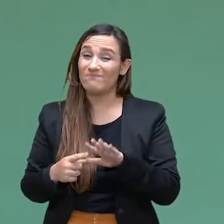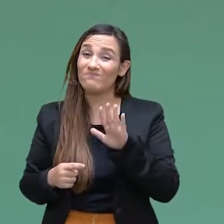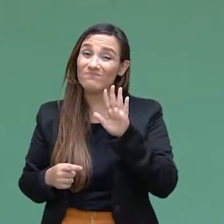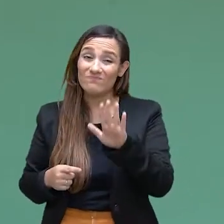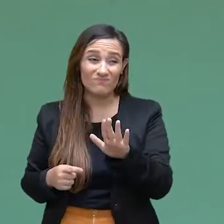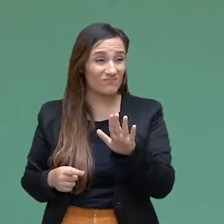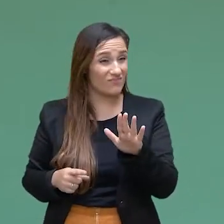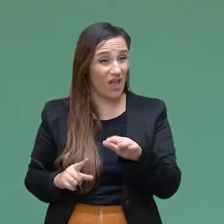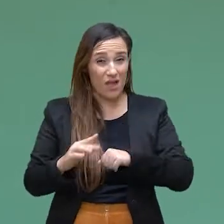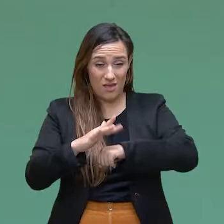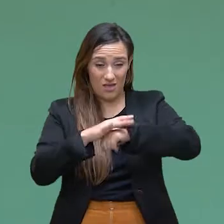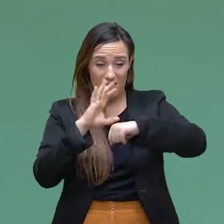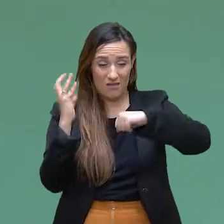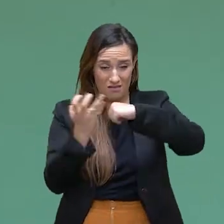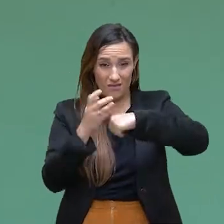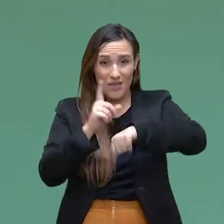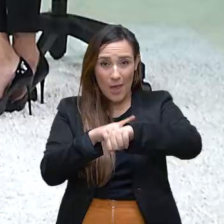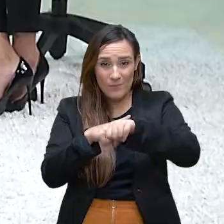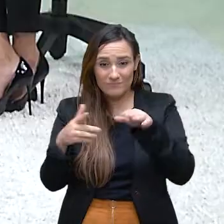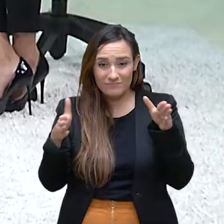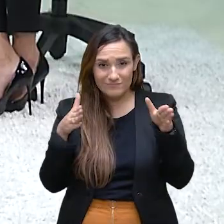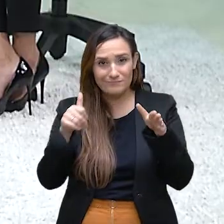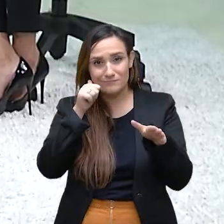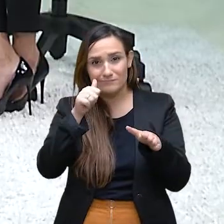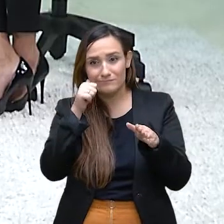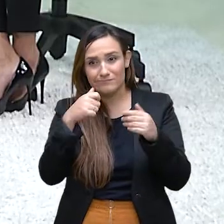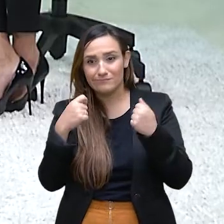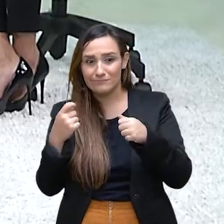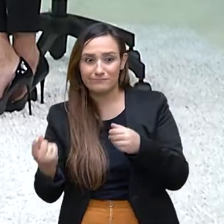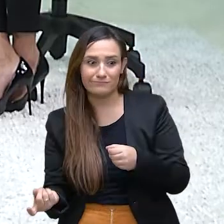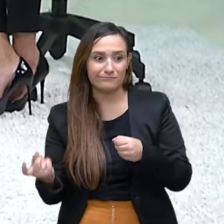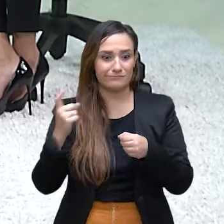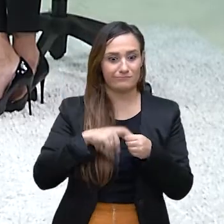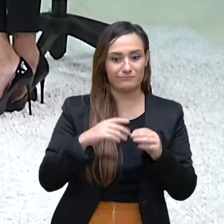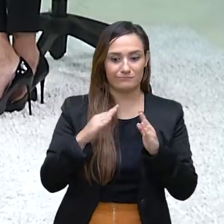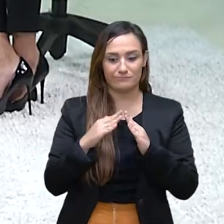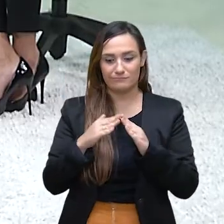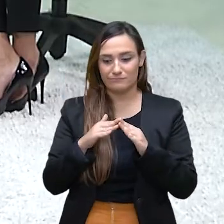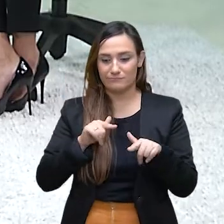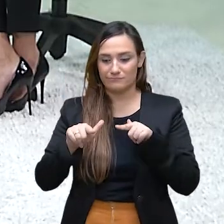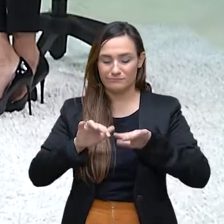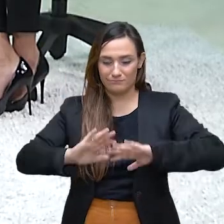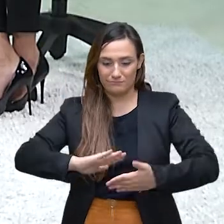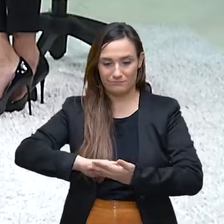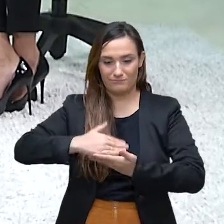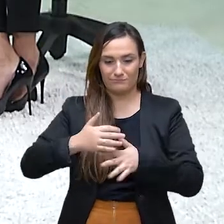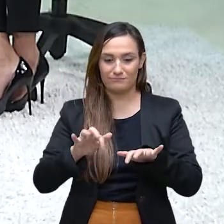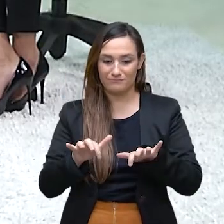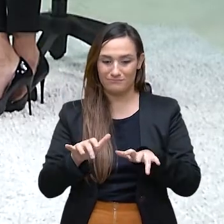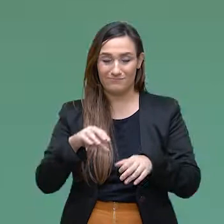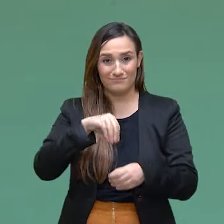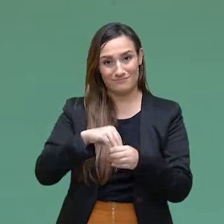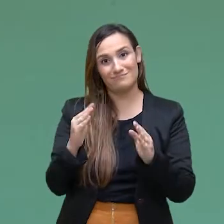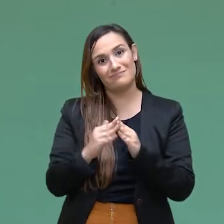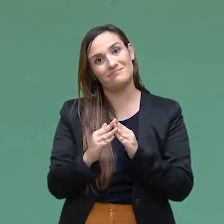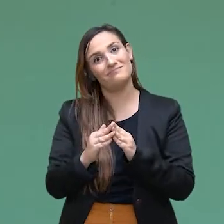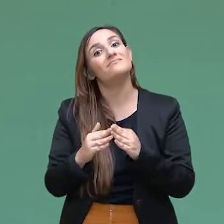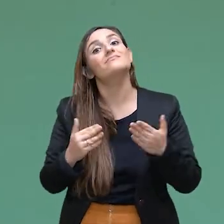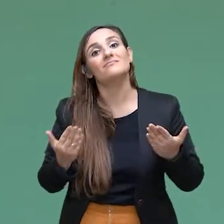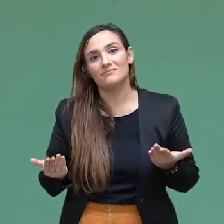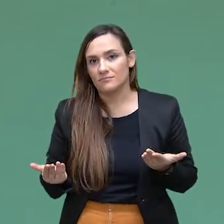muitas mulheres tiveram que voltar para casa, trabalhar em home office. Então, isso foi uma realidade